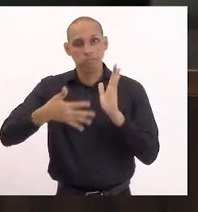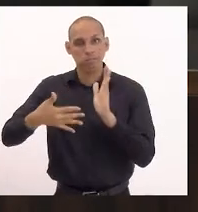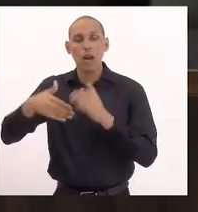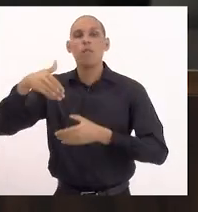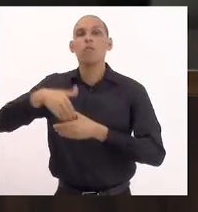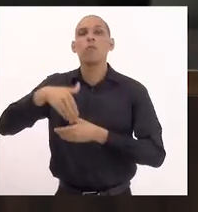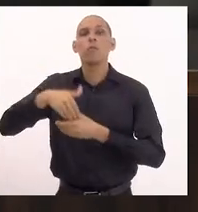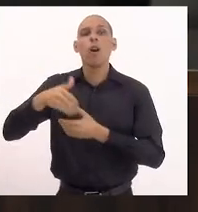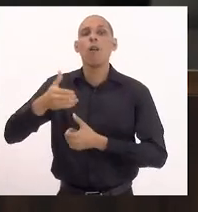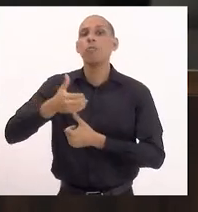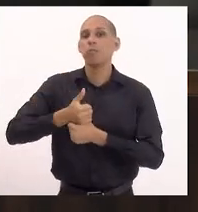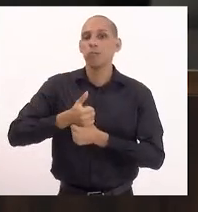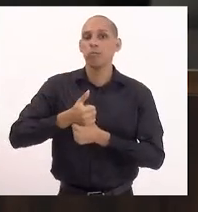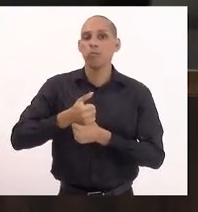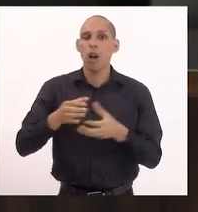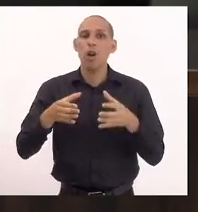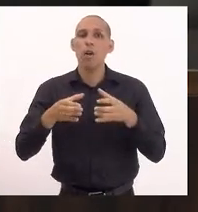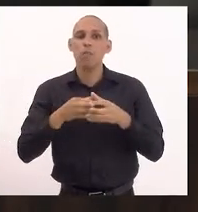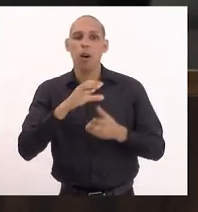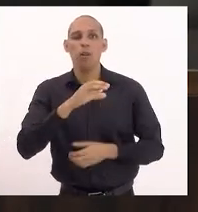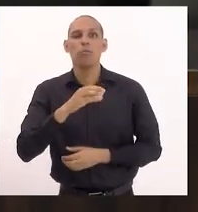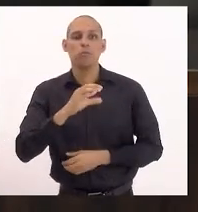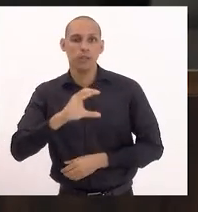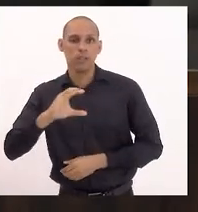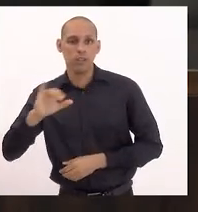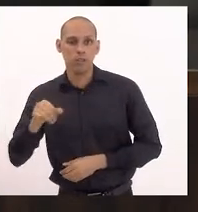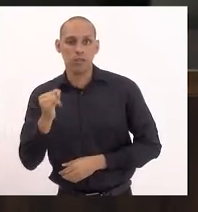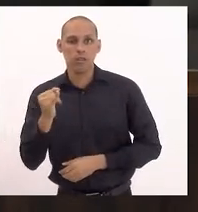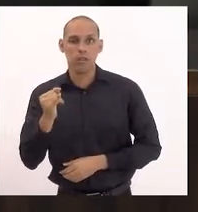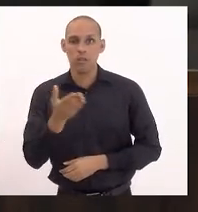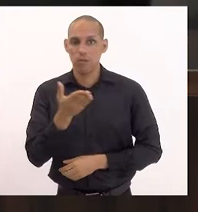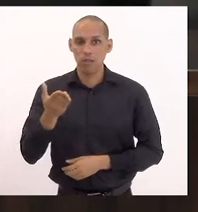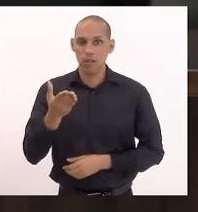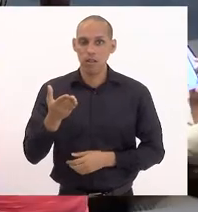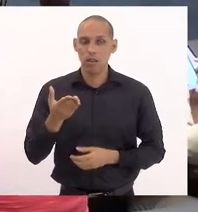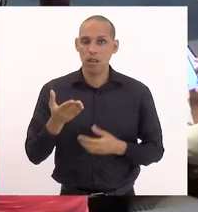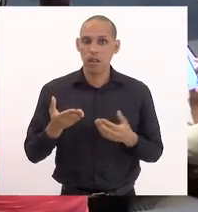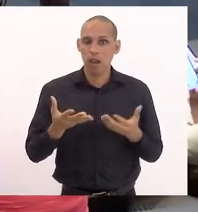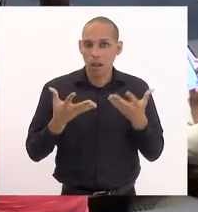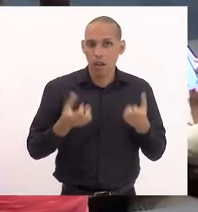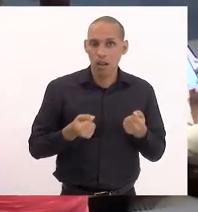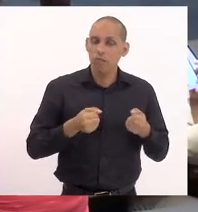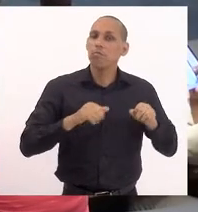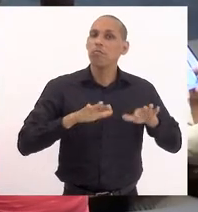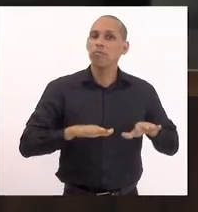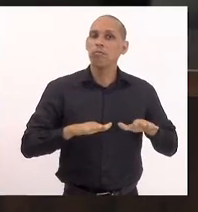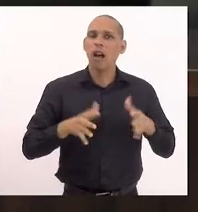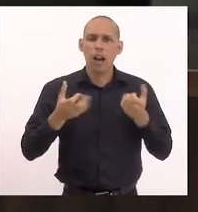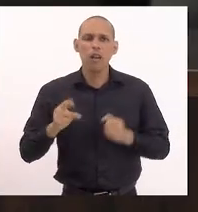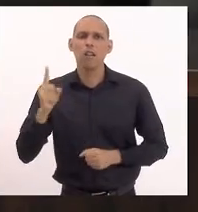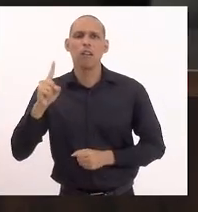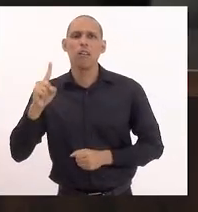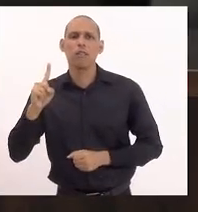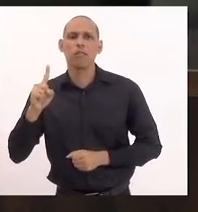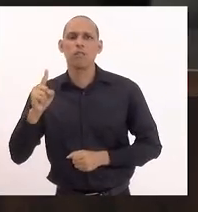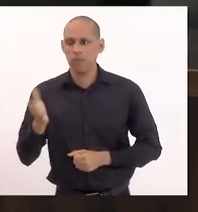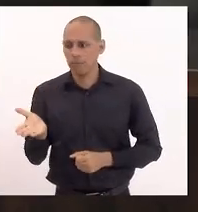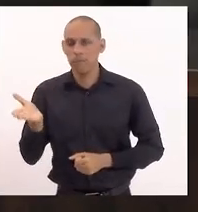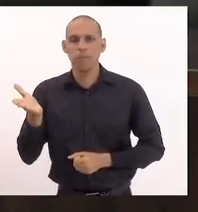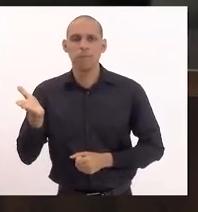substitutivo da Comissão de Constituição e Justiça. Senhores que aprovam, permaneçam como estão. aprovado vai a autógrafo.